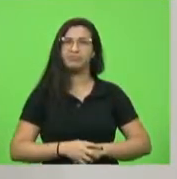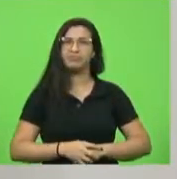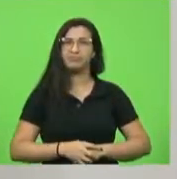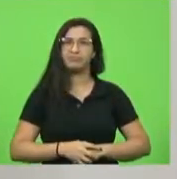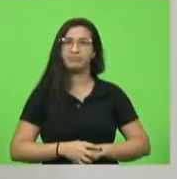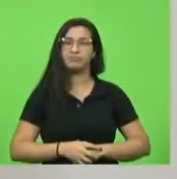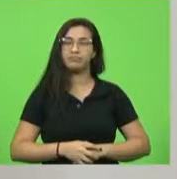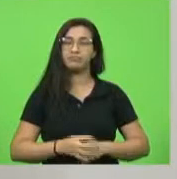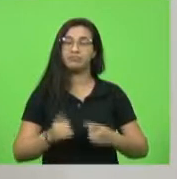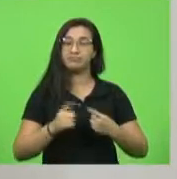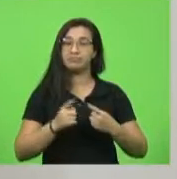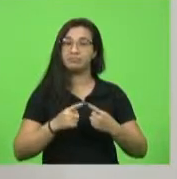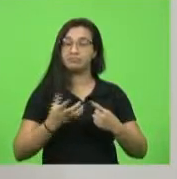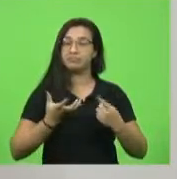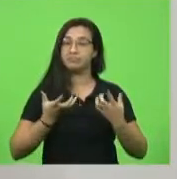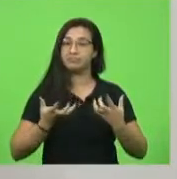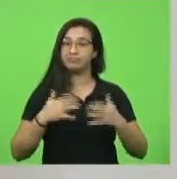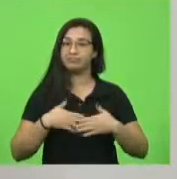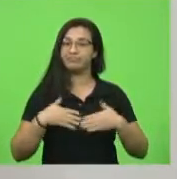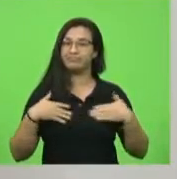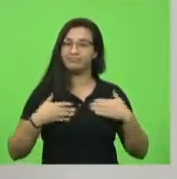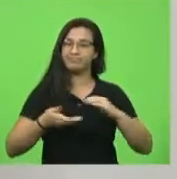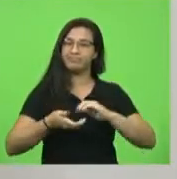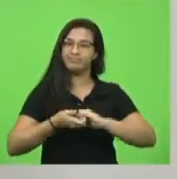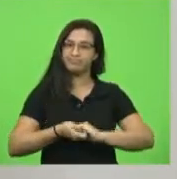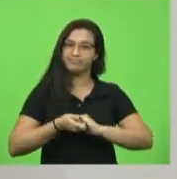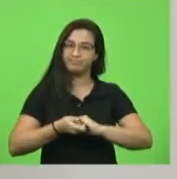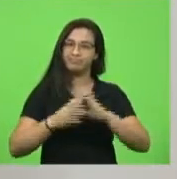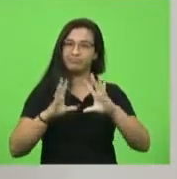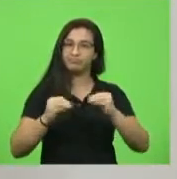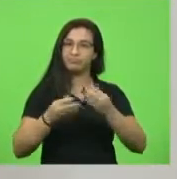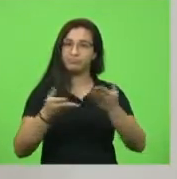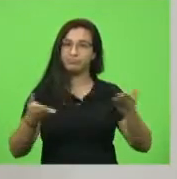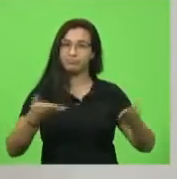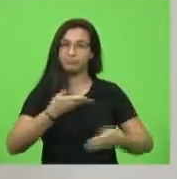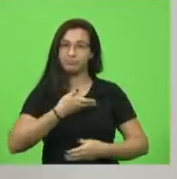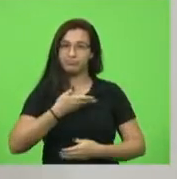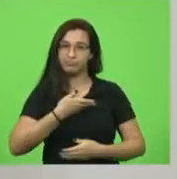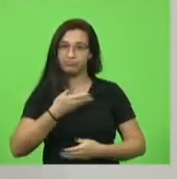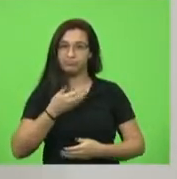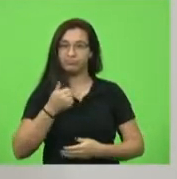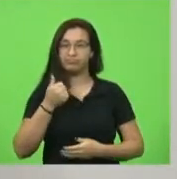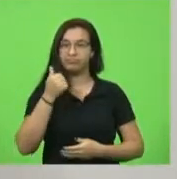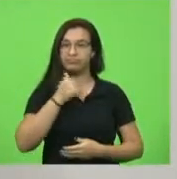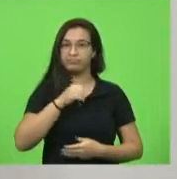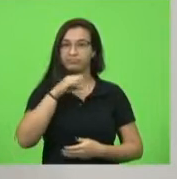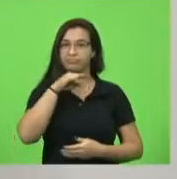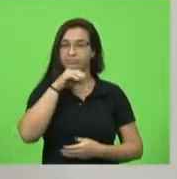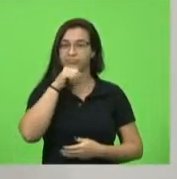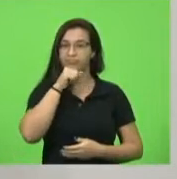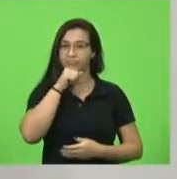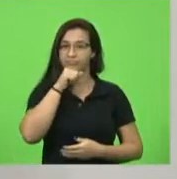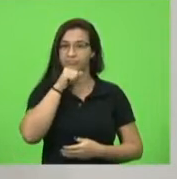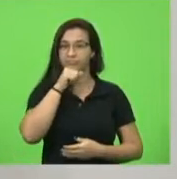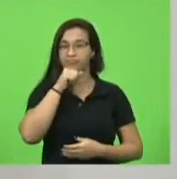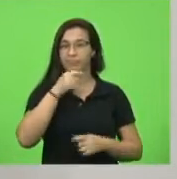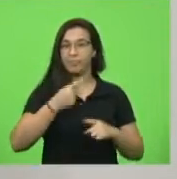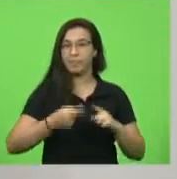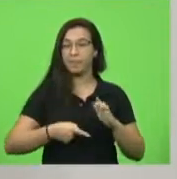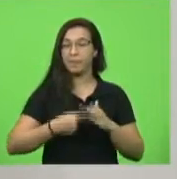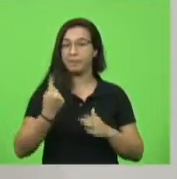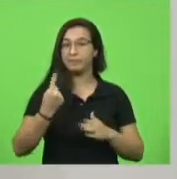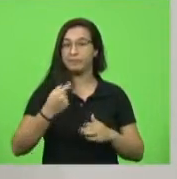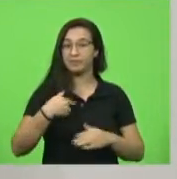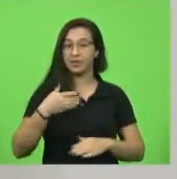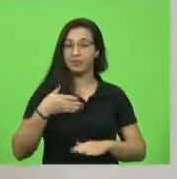primeiramente saudar a todos os amigos e amigas. É a primeira vez que eu me manifesto na tribuna nesse ano parlamentar, ainda que